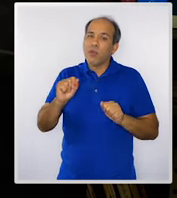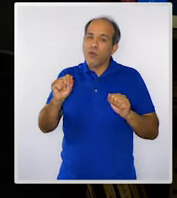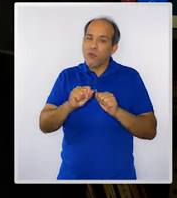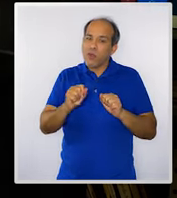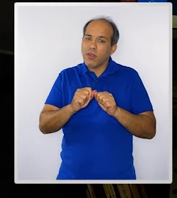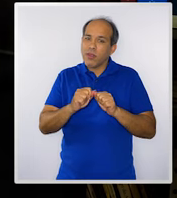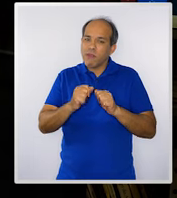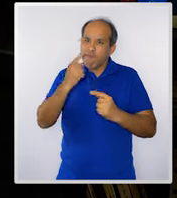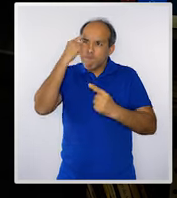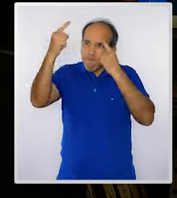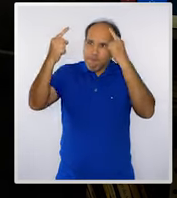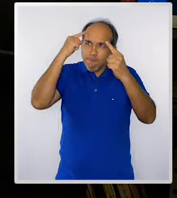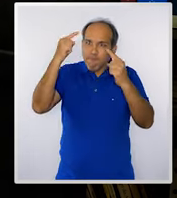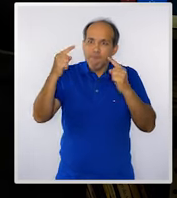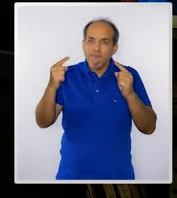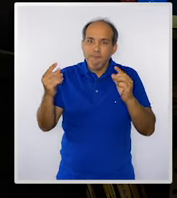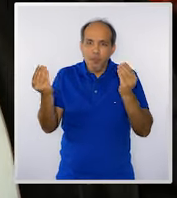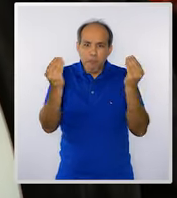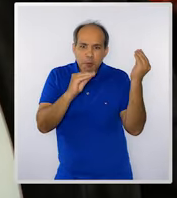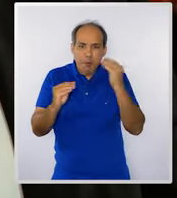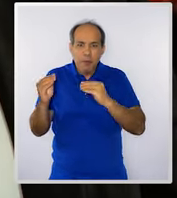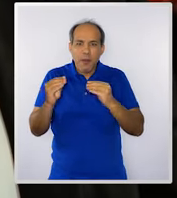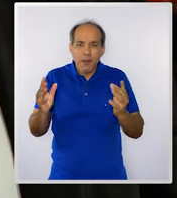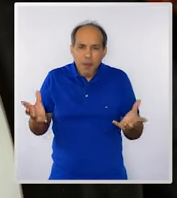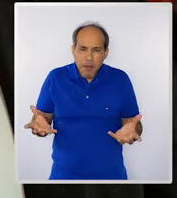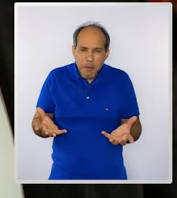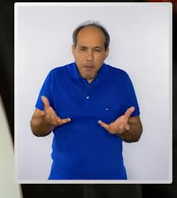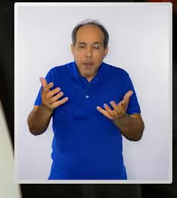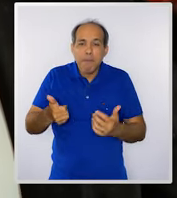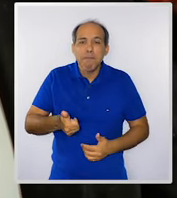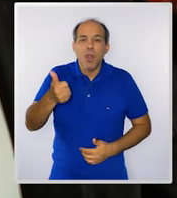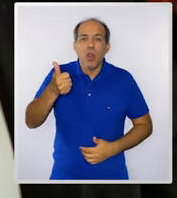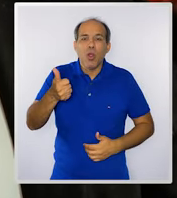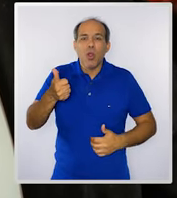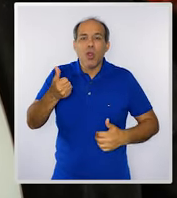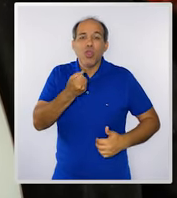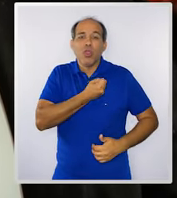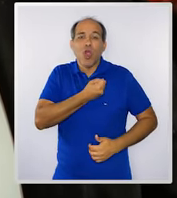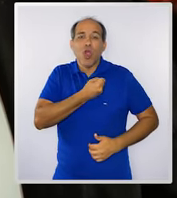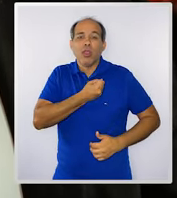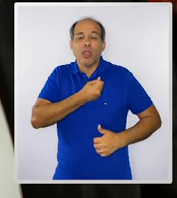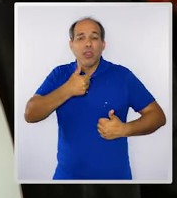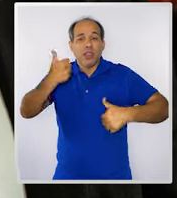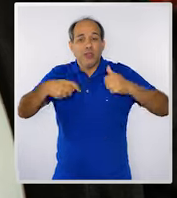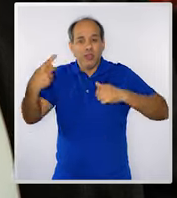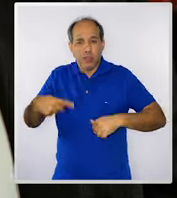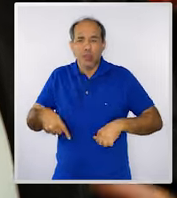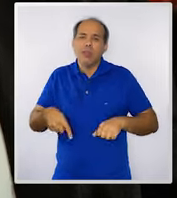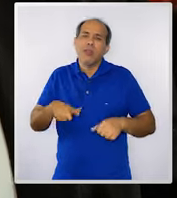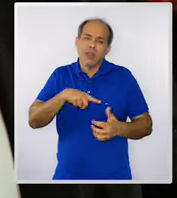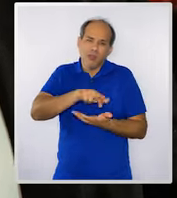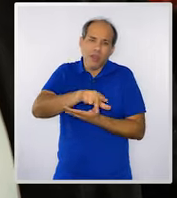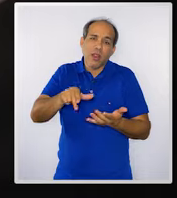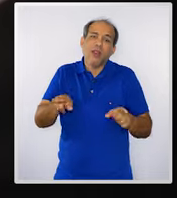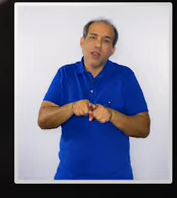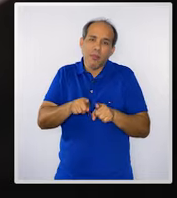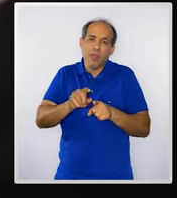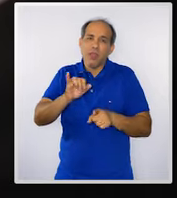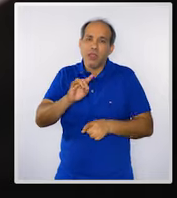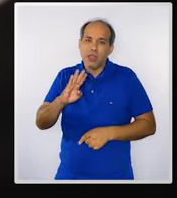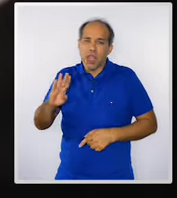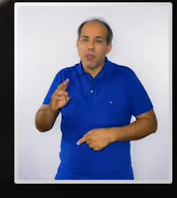instalar essa sua proposta, visando a melhoria desses índices de avaliação, entre eles, o IDEB.